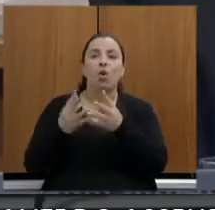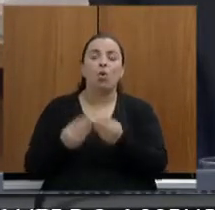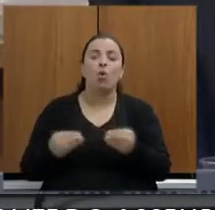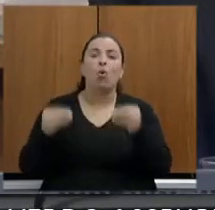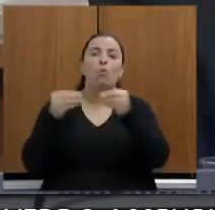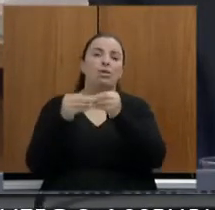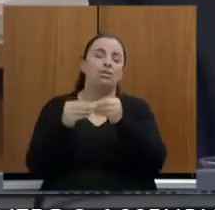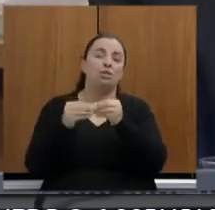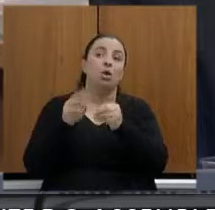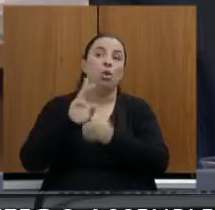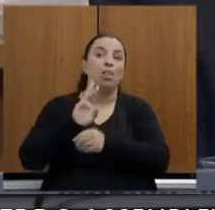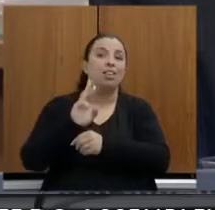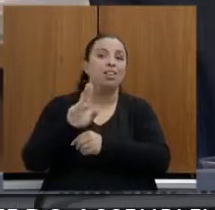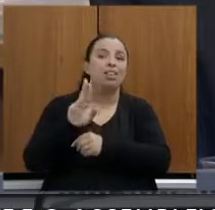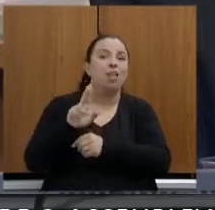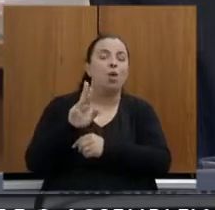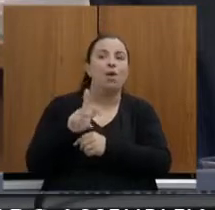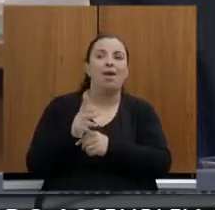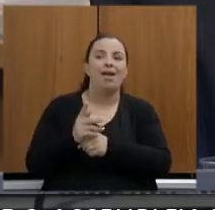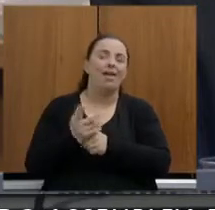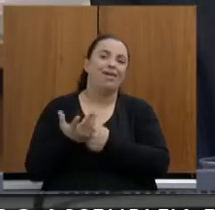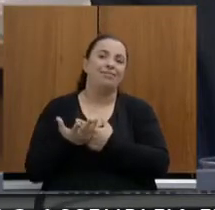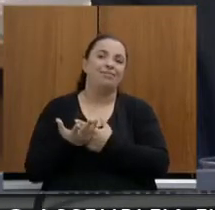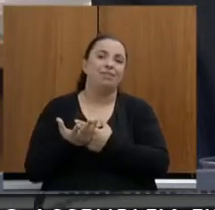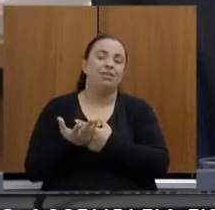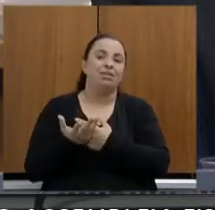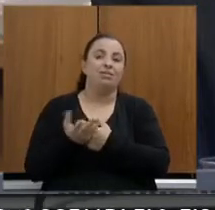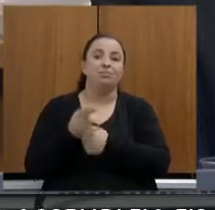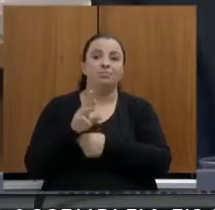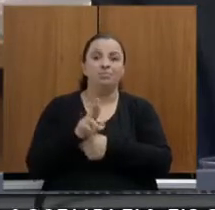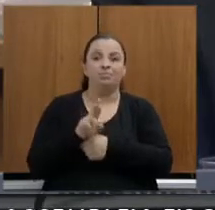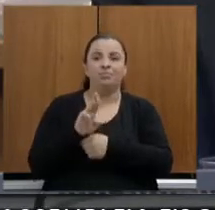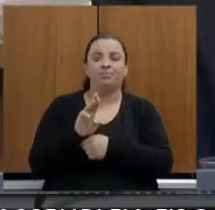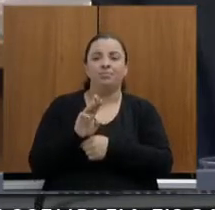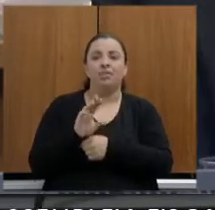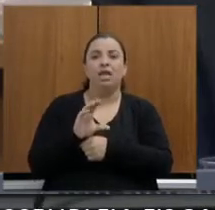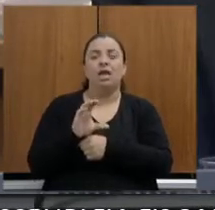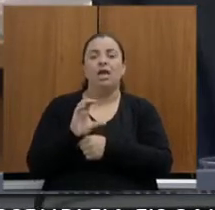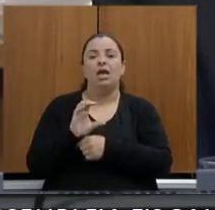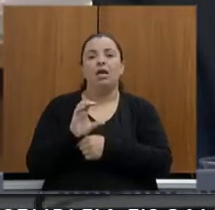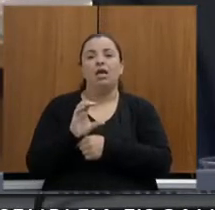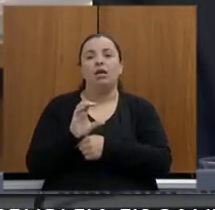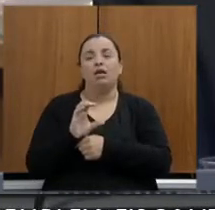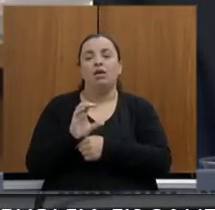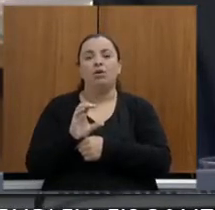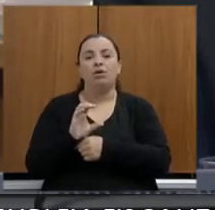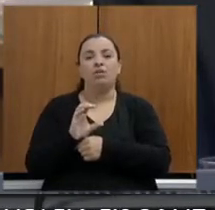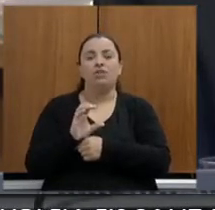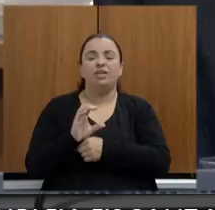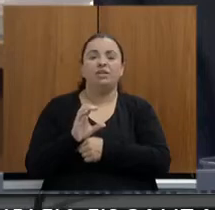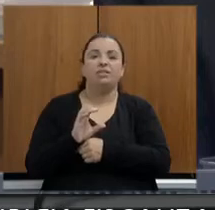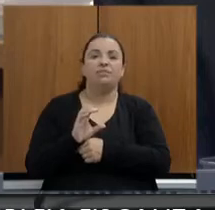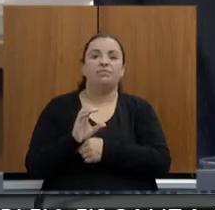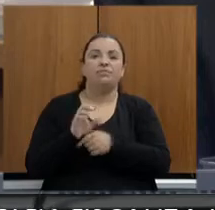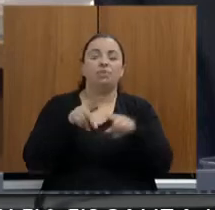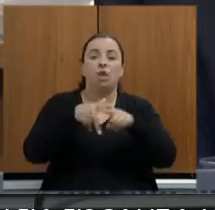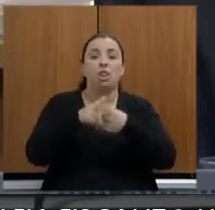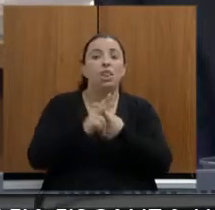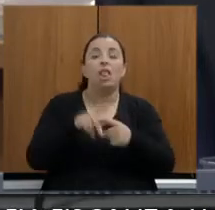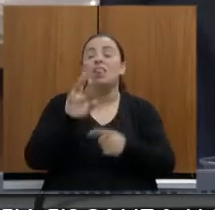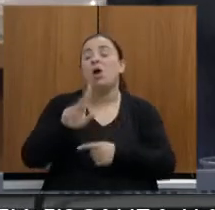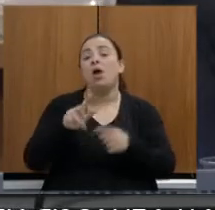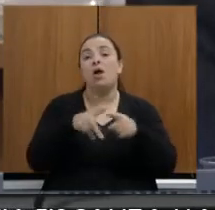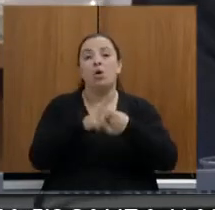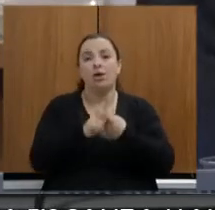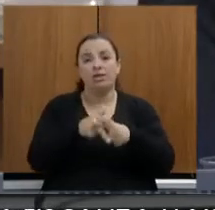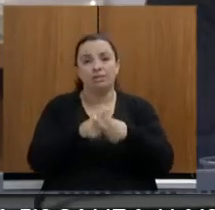como reparação. E aí eu queria fazer essa distinção aqui, deputado, porque isso, por vezes, gera um pouco de confusão. O que